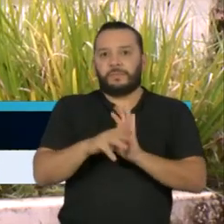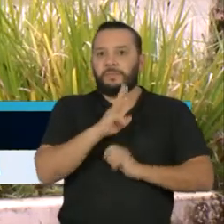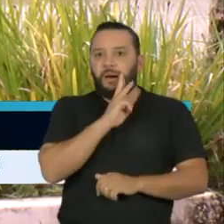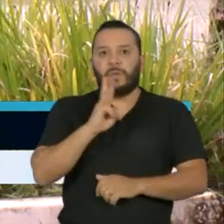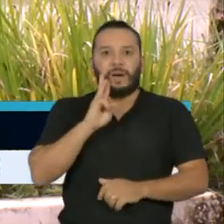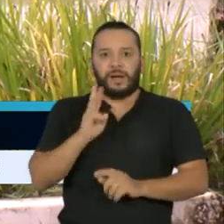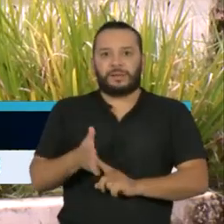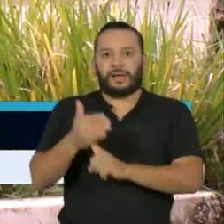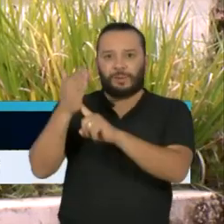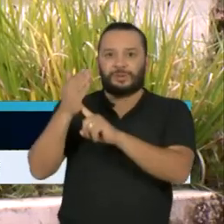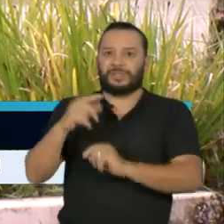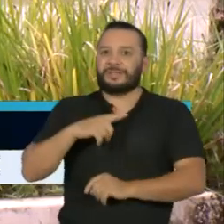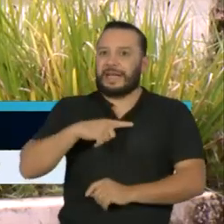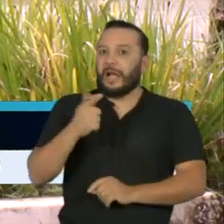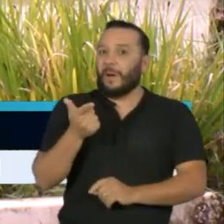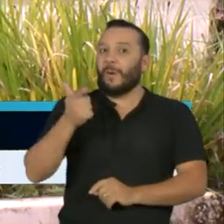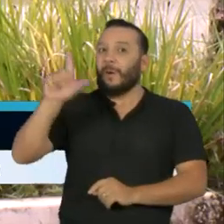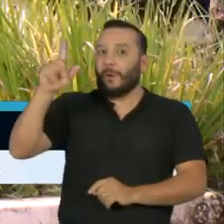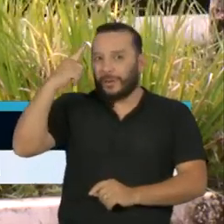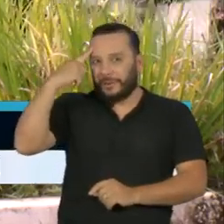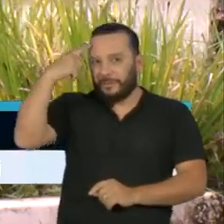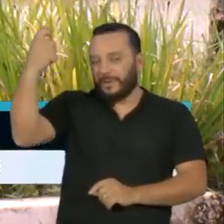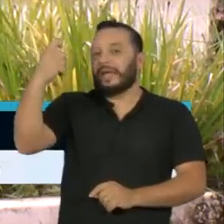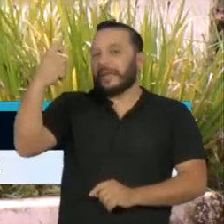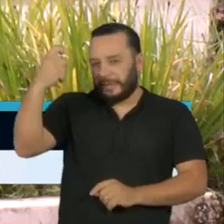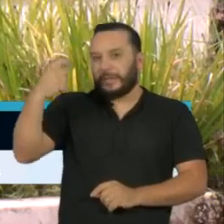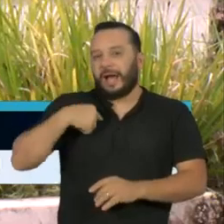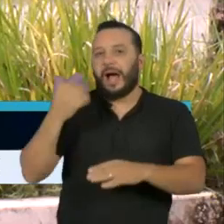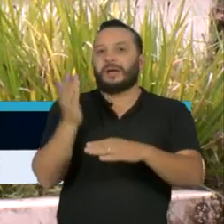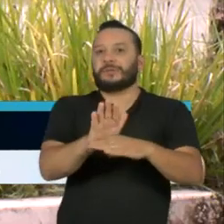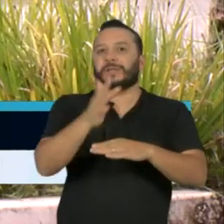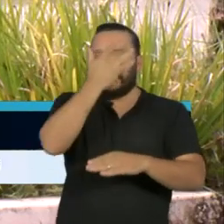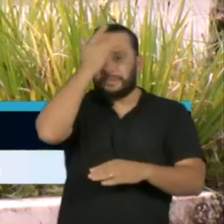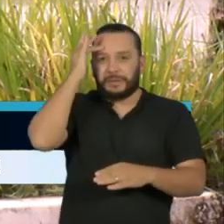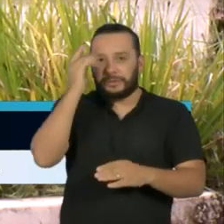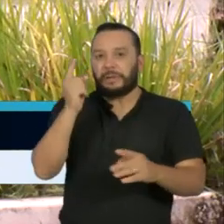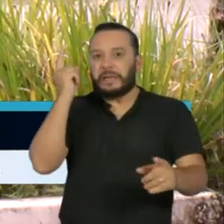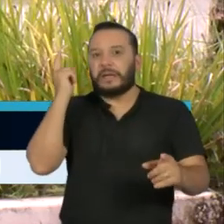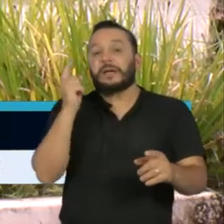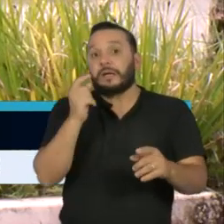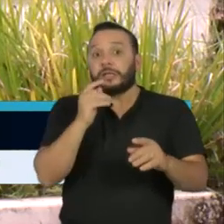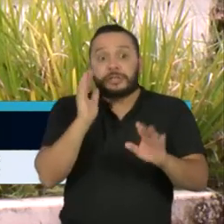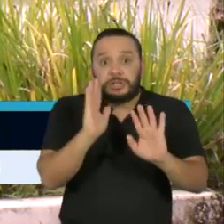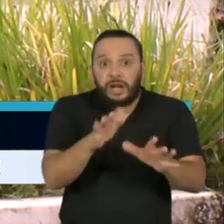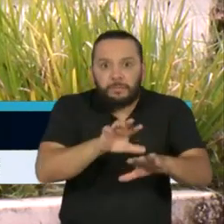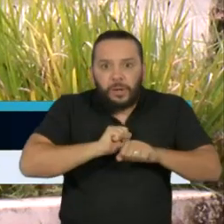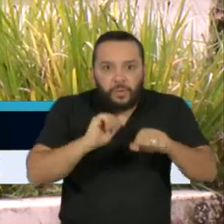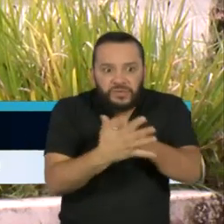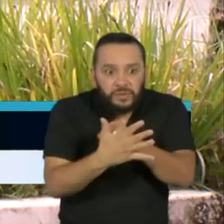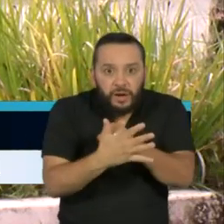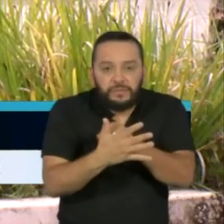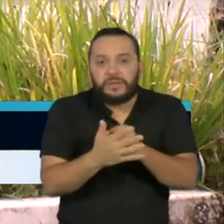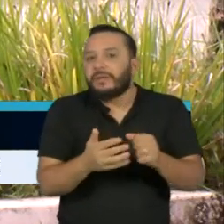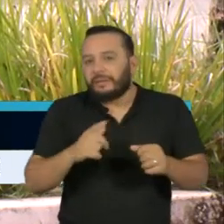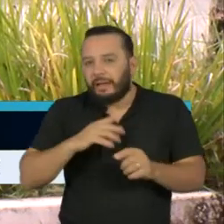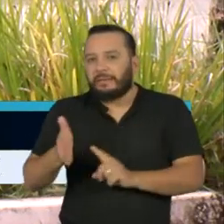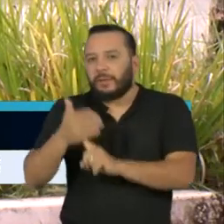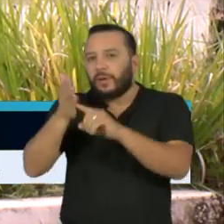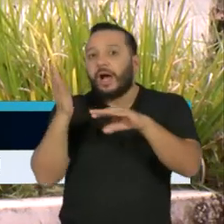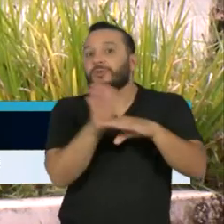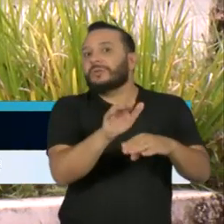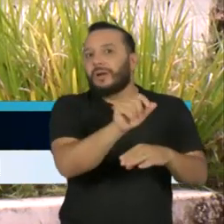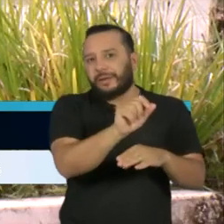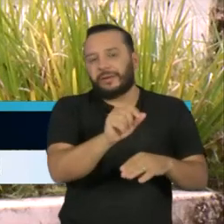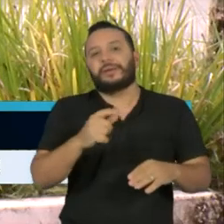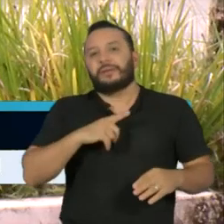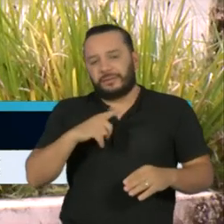saiu um outro invento que pode ajudar pacientes diagnosticados com o Covid-19. O protótipo